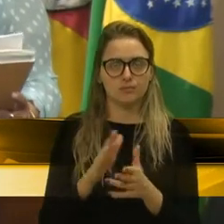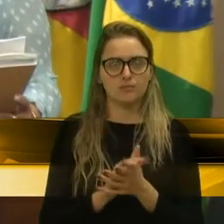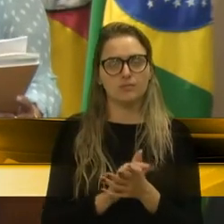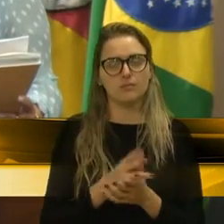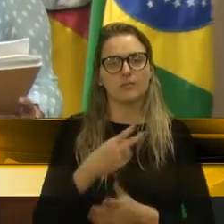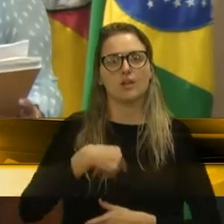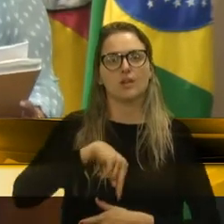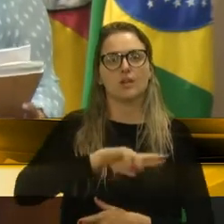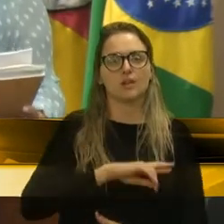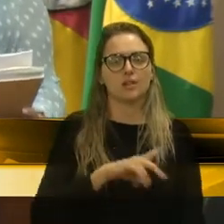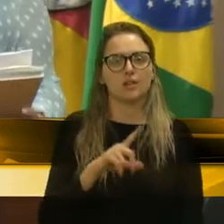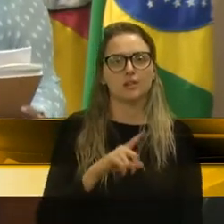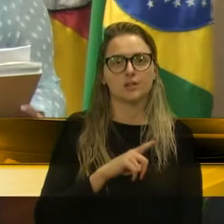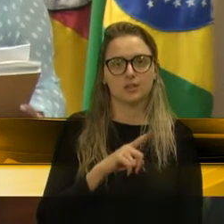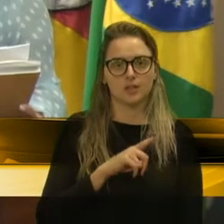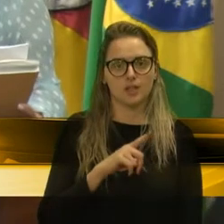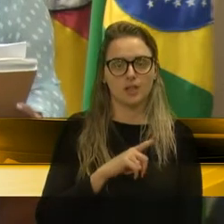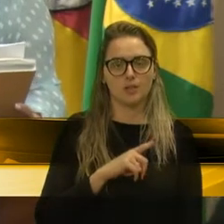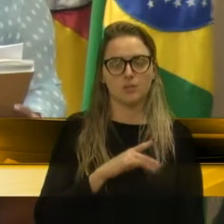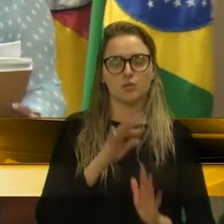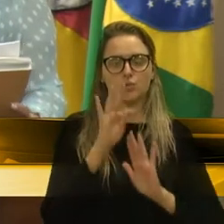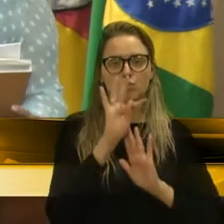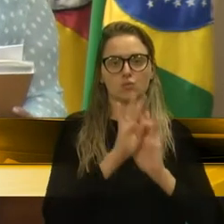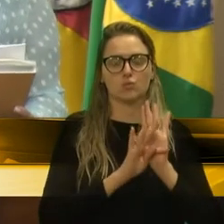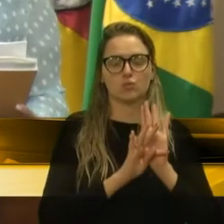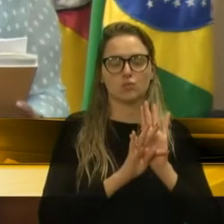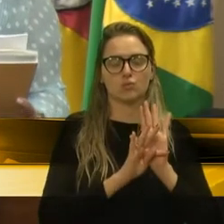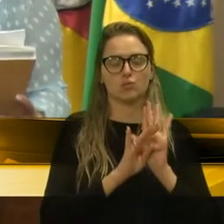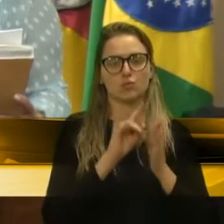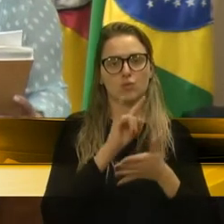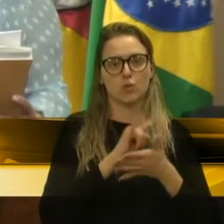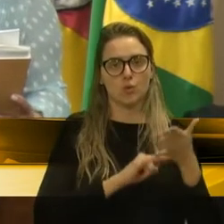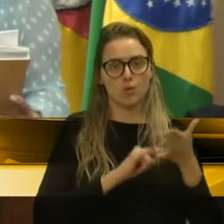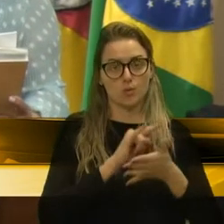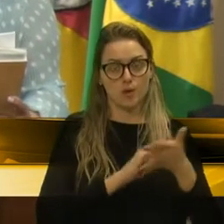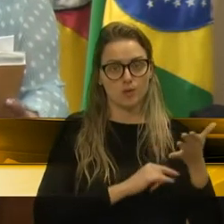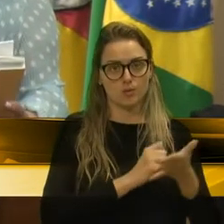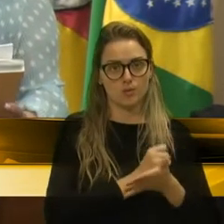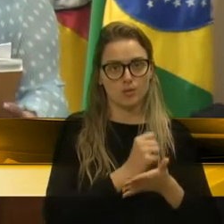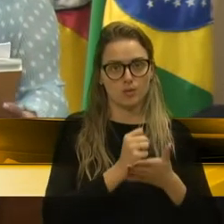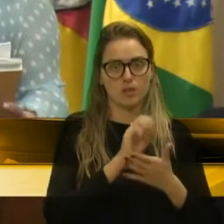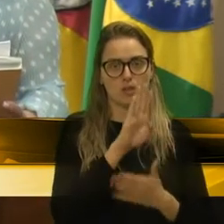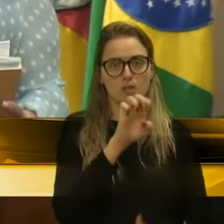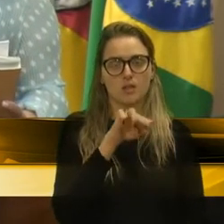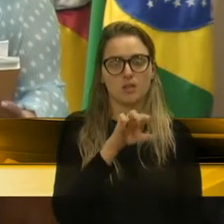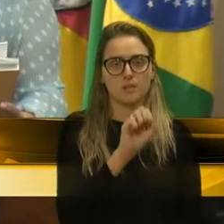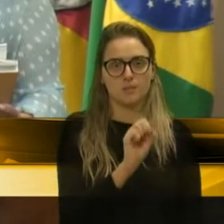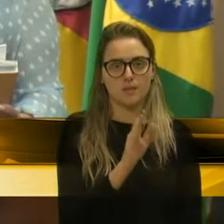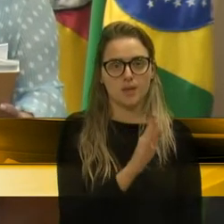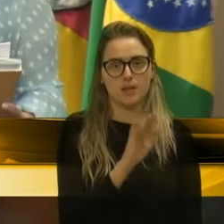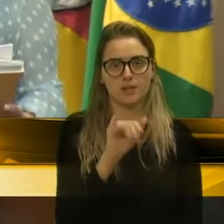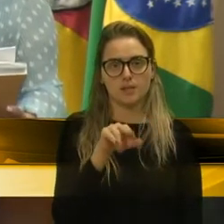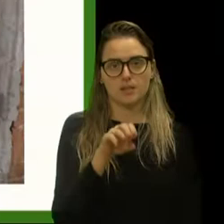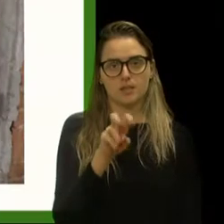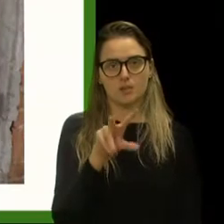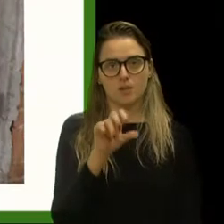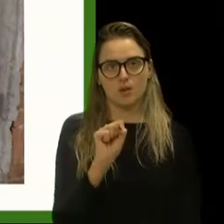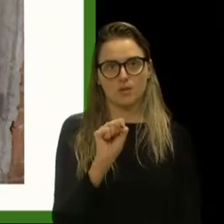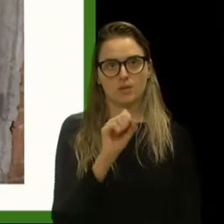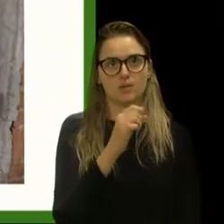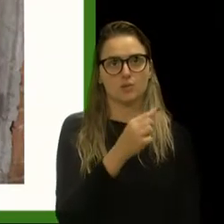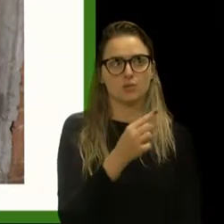nós temos aqui um termo de compromisso, Bens Imóveis, número 001 de 2011,